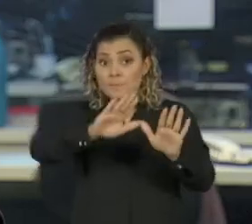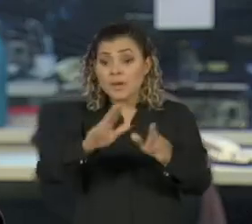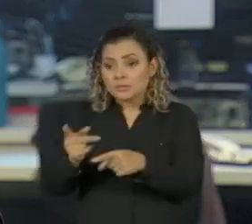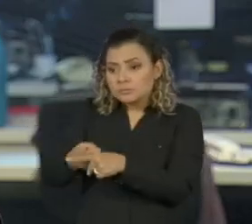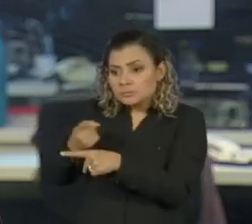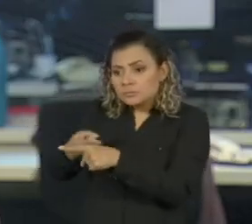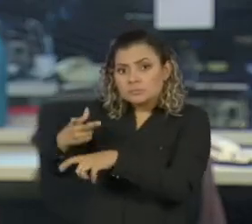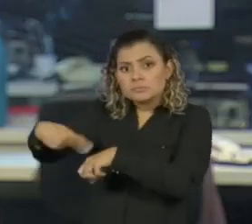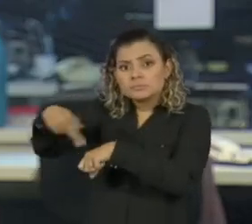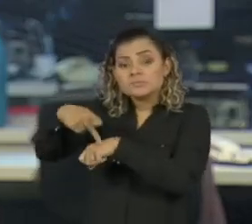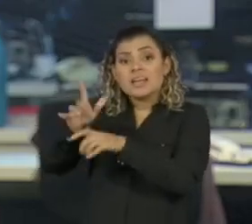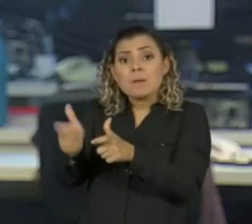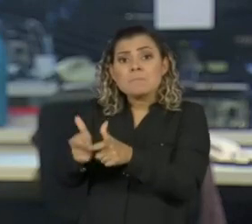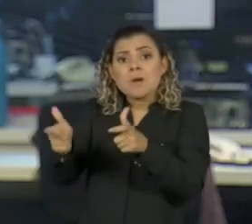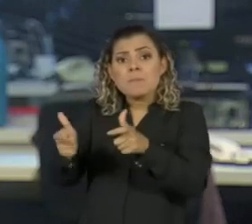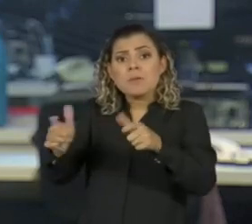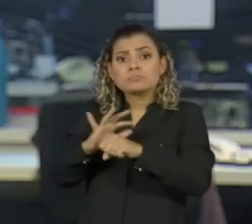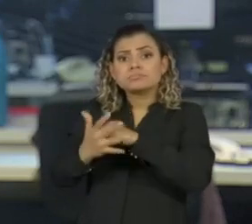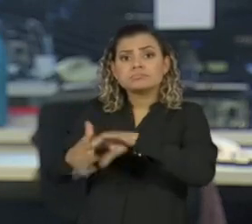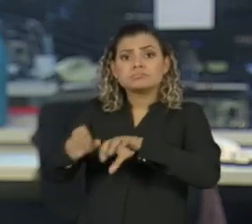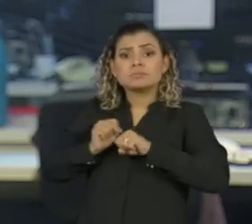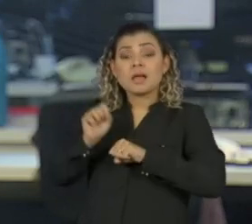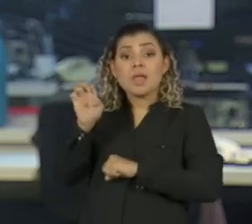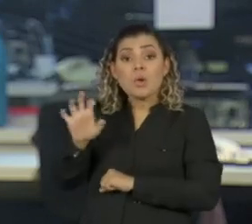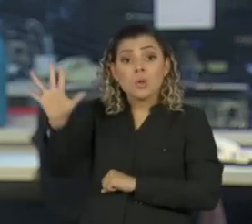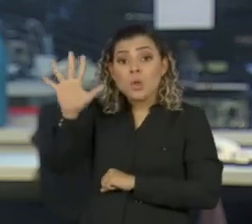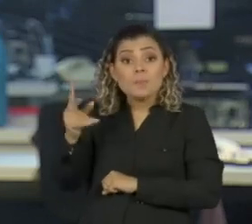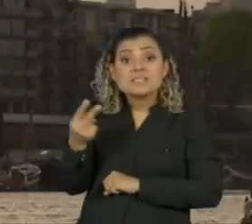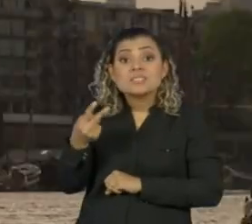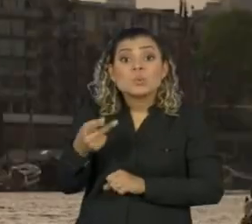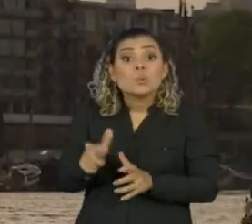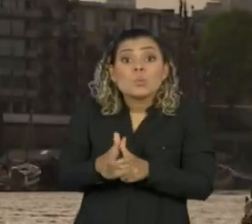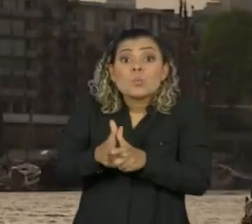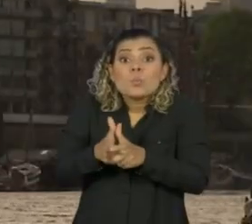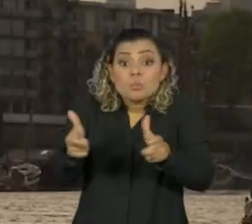de vítimas da Covid-19 na Europa e o segundo no mundo.